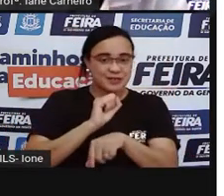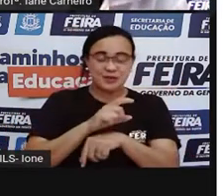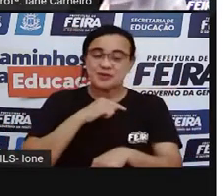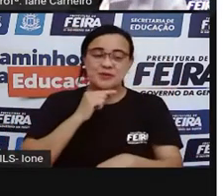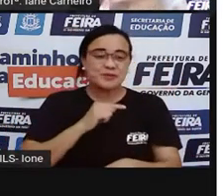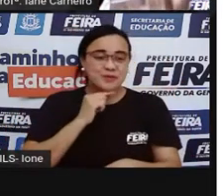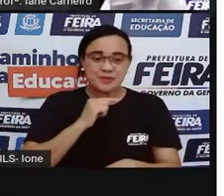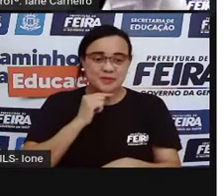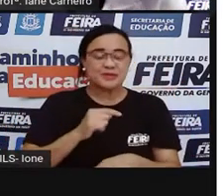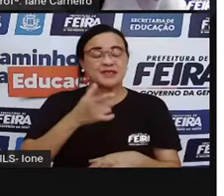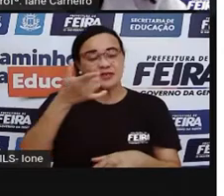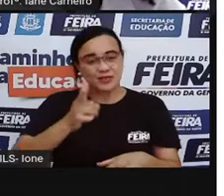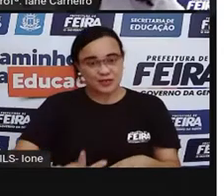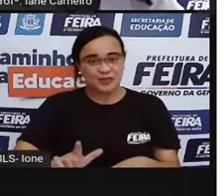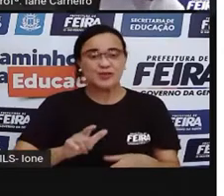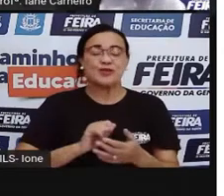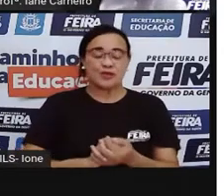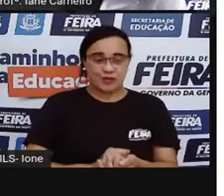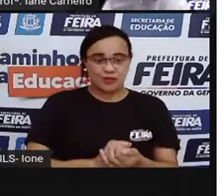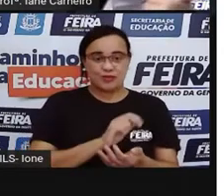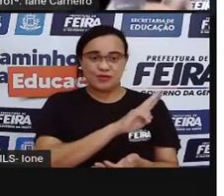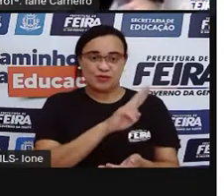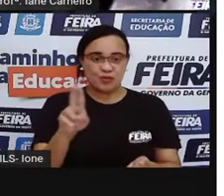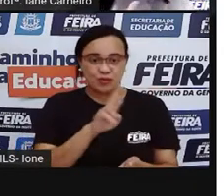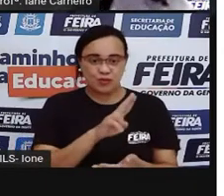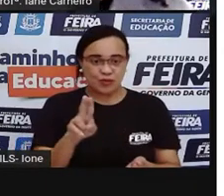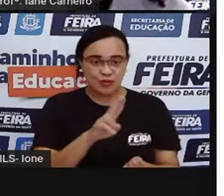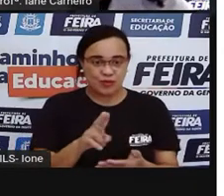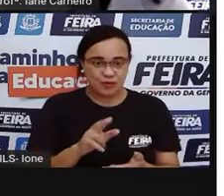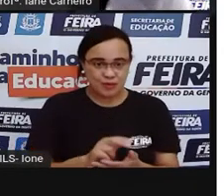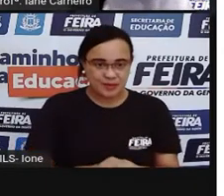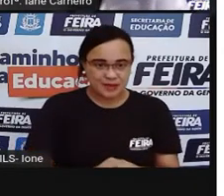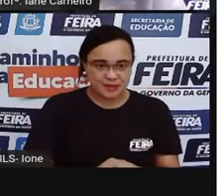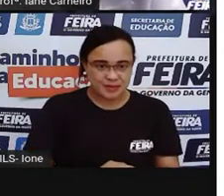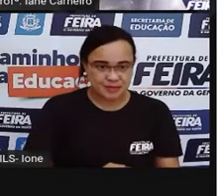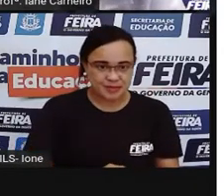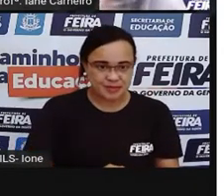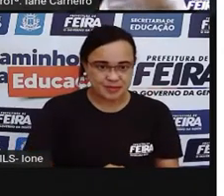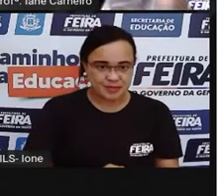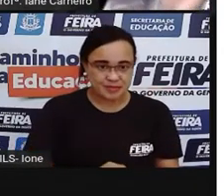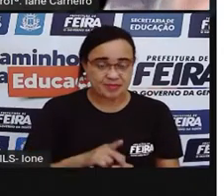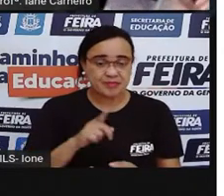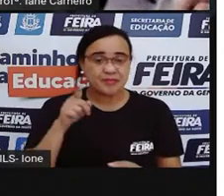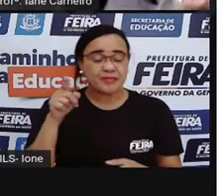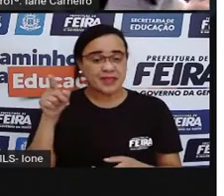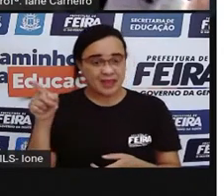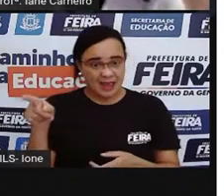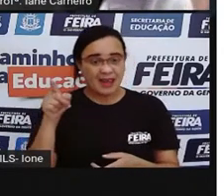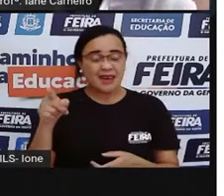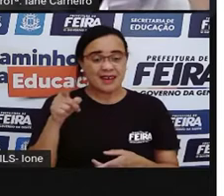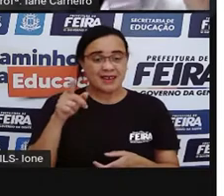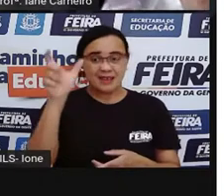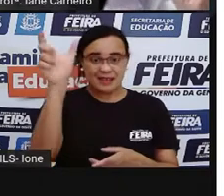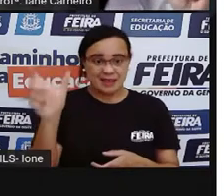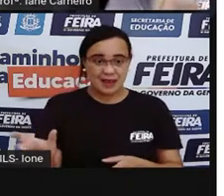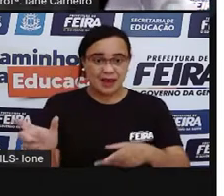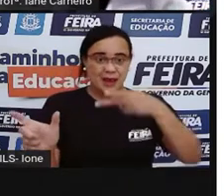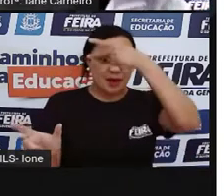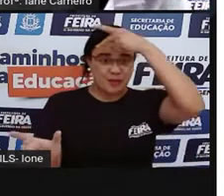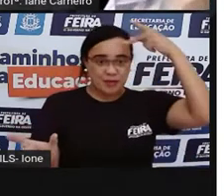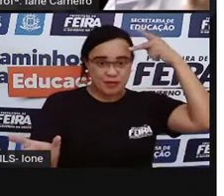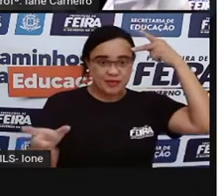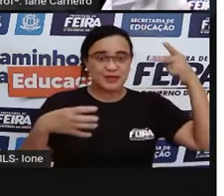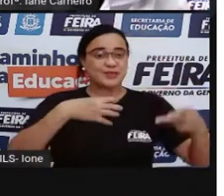dessa autora, Emília Nunes, e ela é baiana. Lembra que a Prova falou com vocês isso? Que ela mora aqui pertinho da gente, ela mora lá em Salvador.